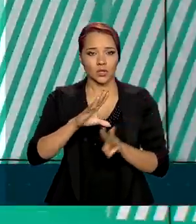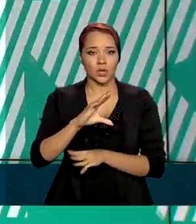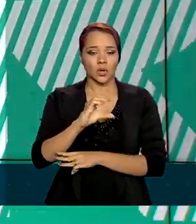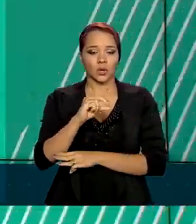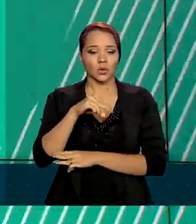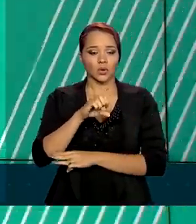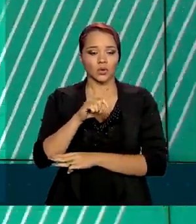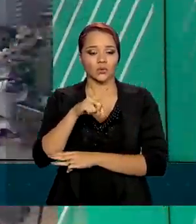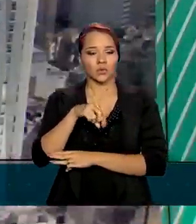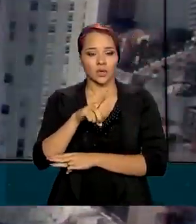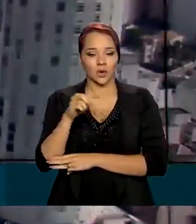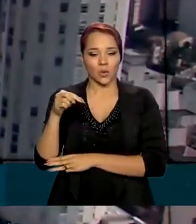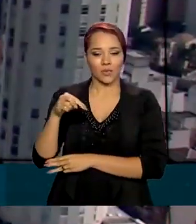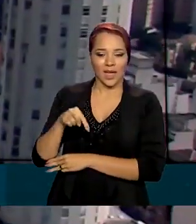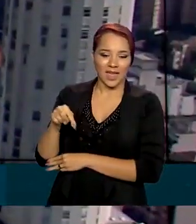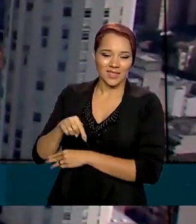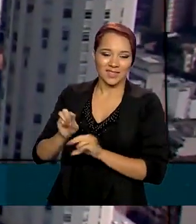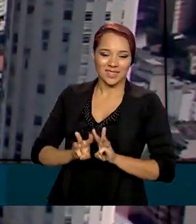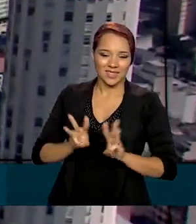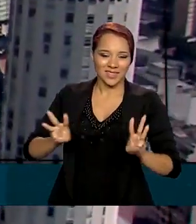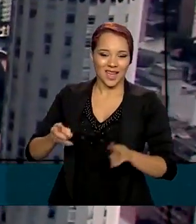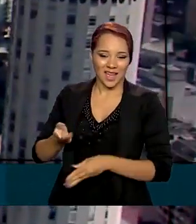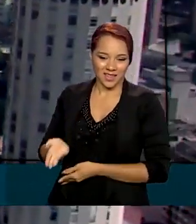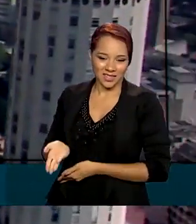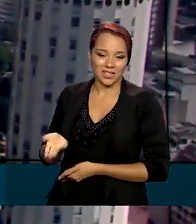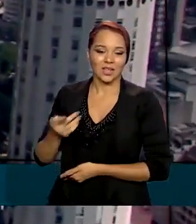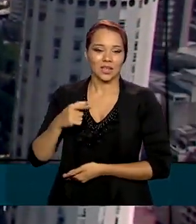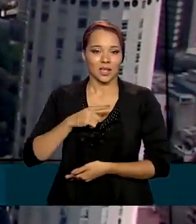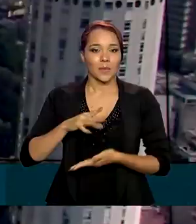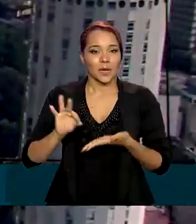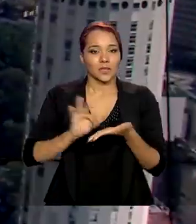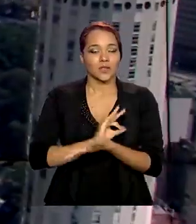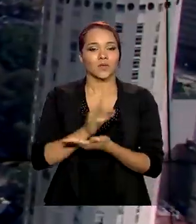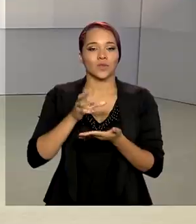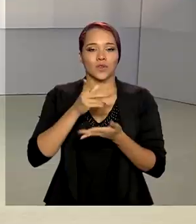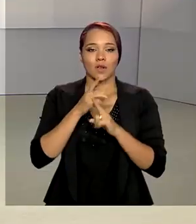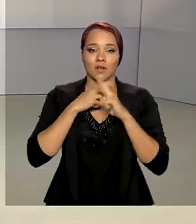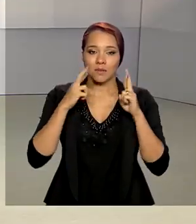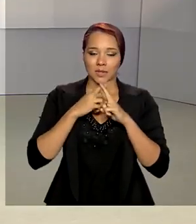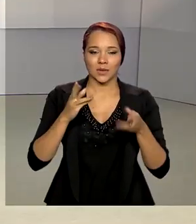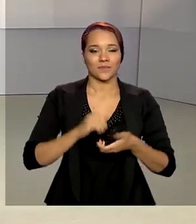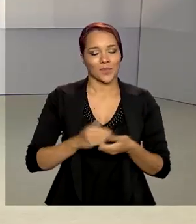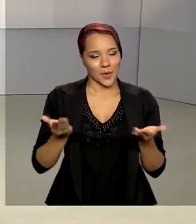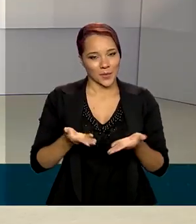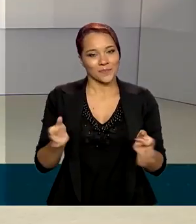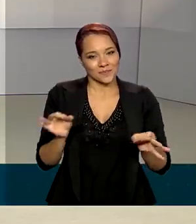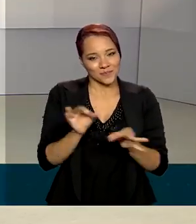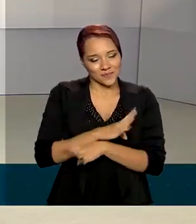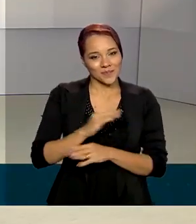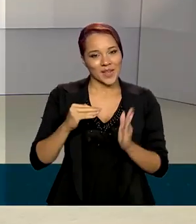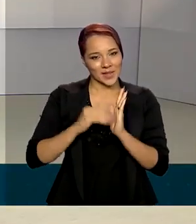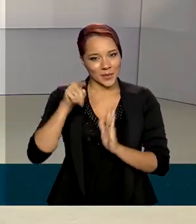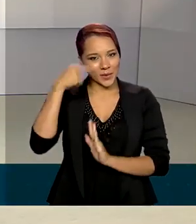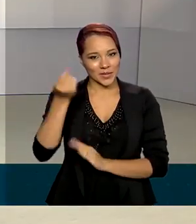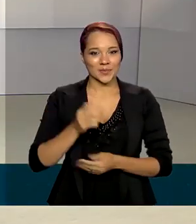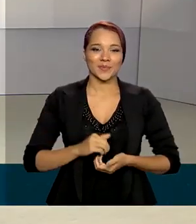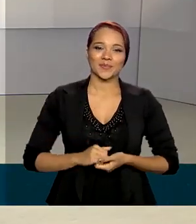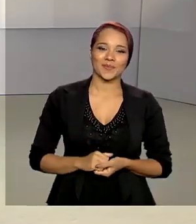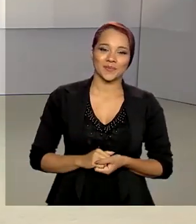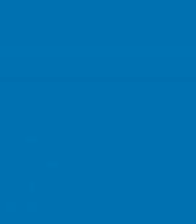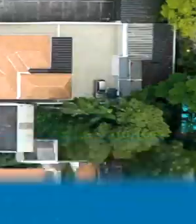que é a plataforma oficial do governo federal para registro de reclamações. A gente fica por aqui. Até a próxima edição.